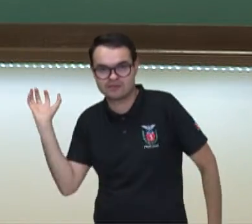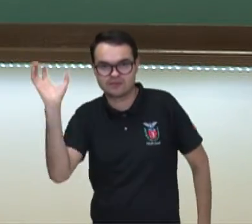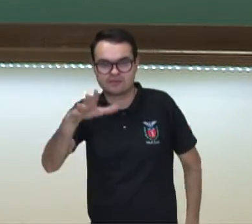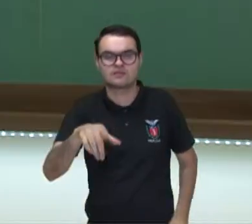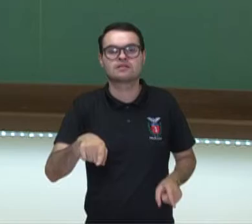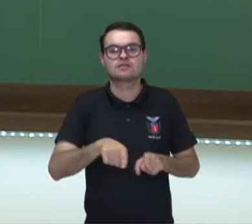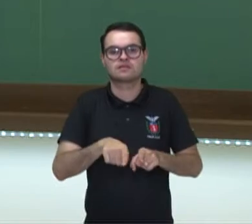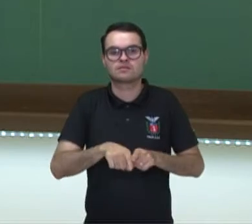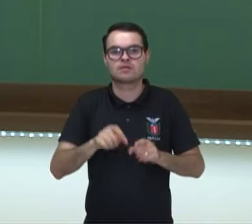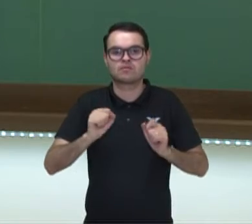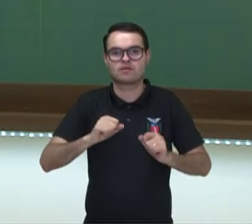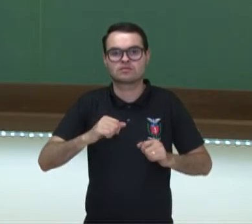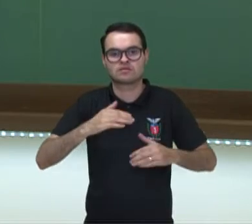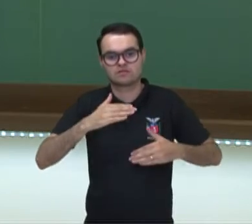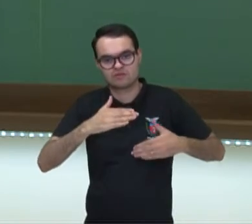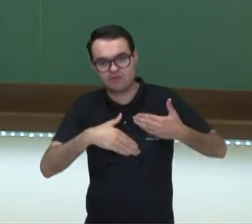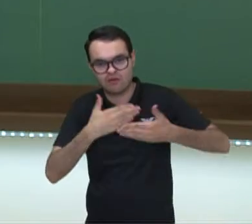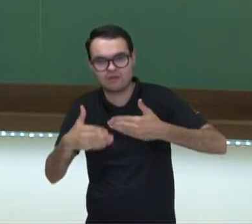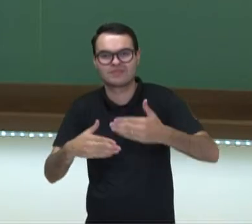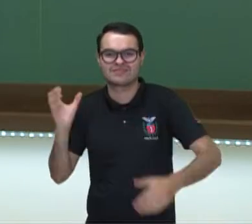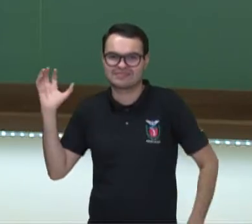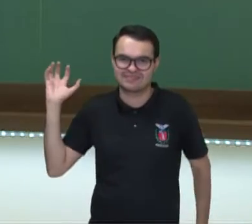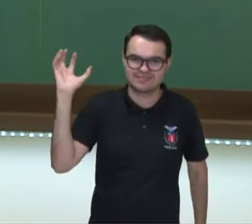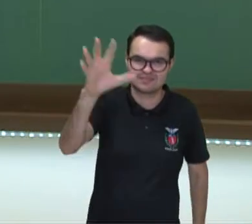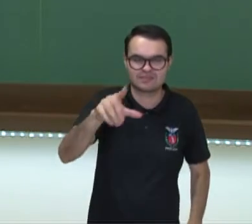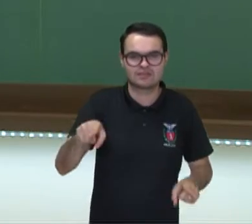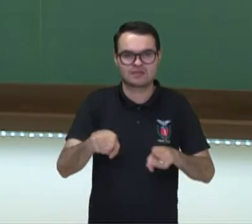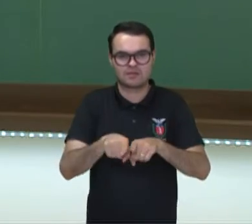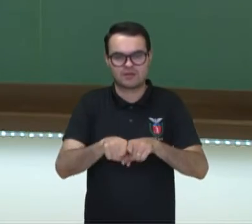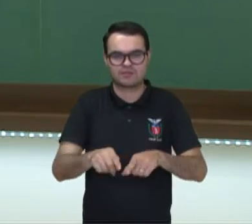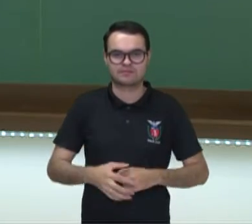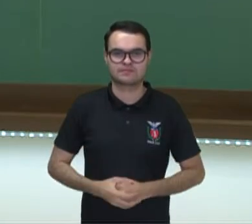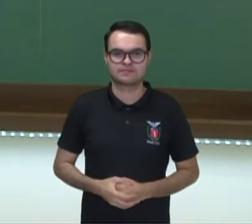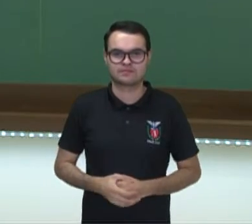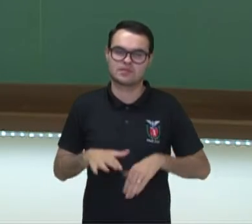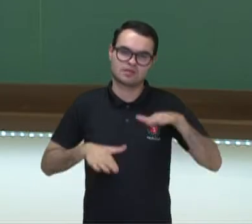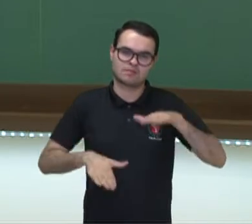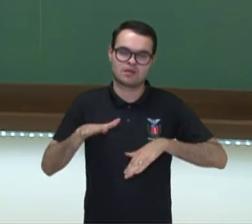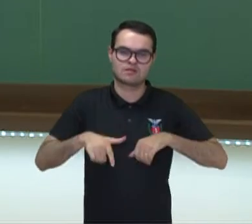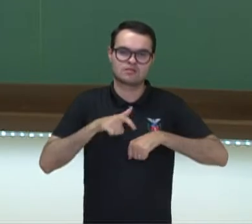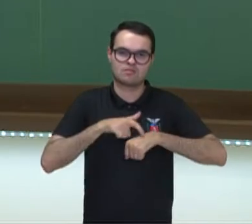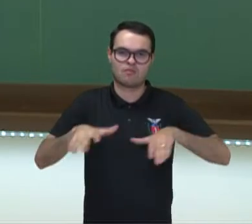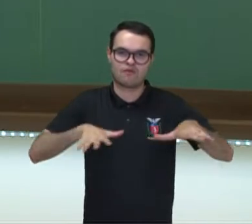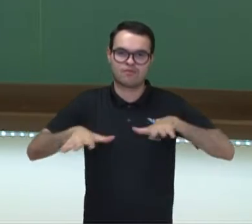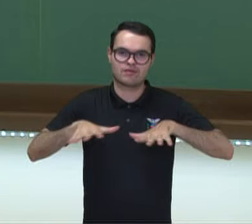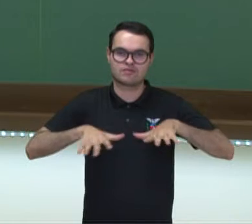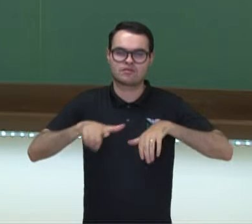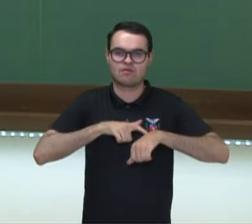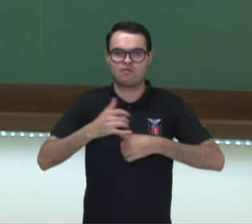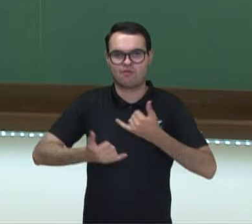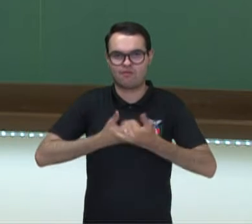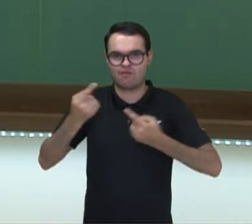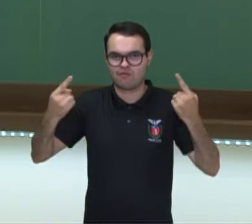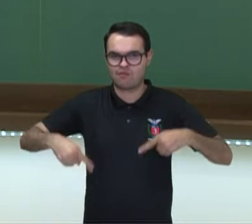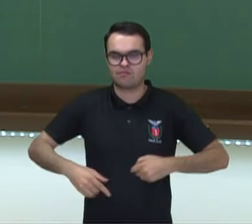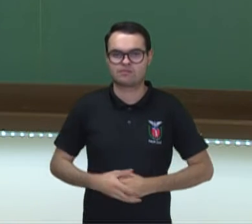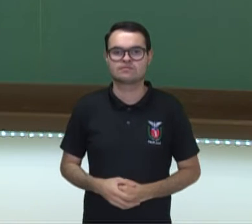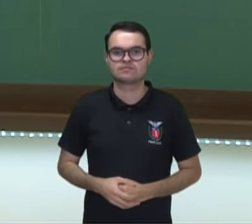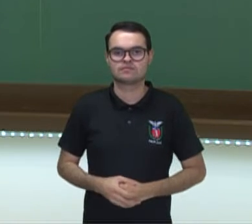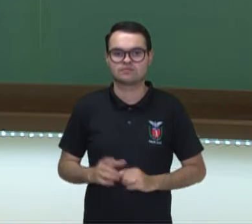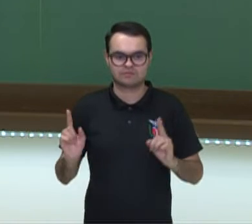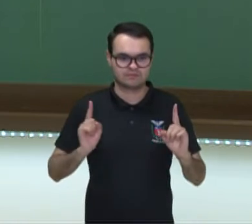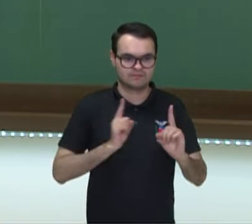quando você pode fazer um rolamento e arremessar. Depende do movimento ali na hora do jogo. O